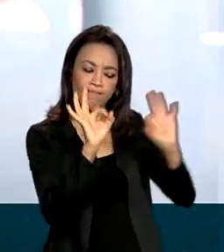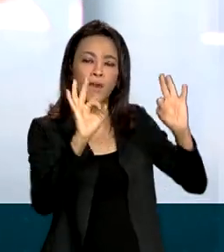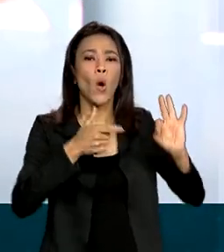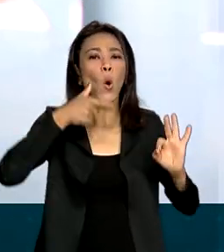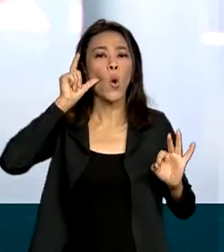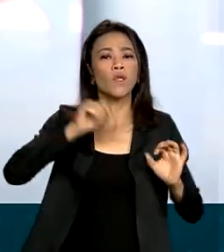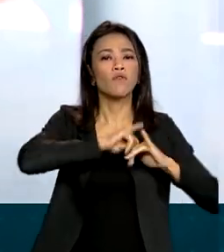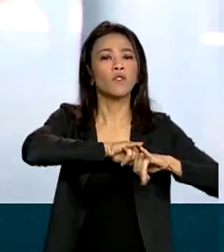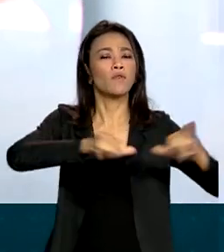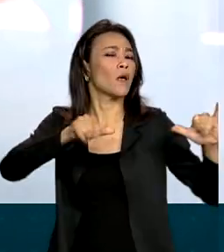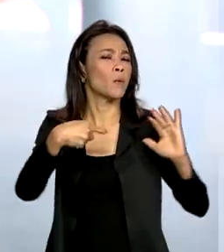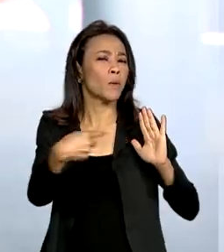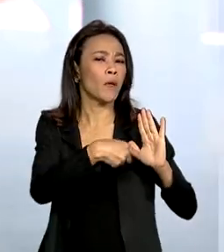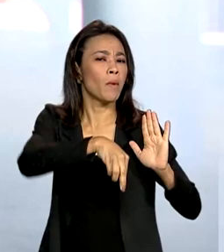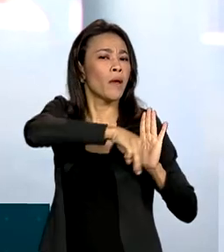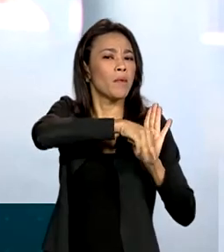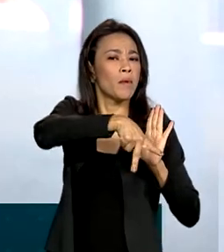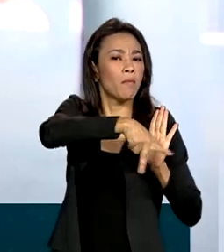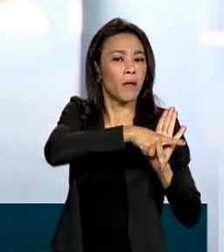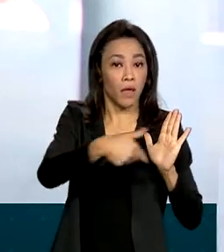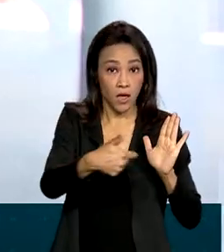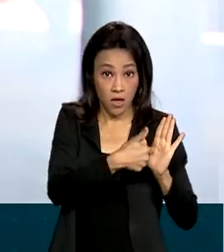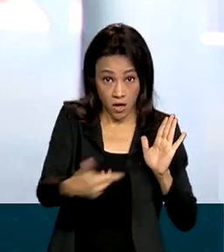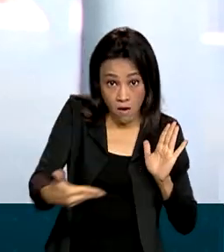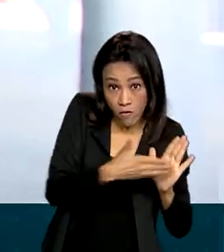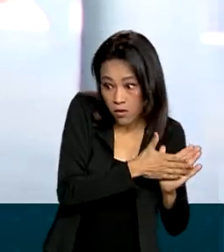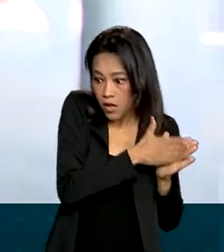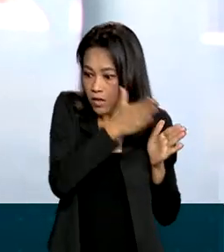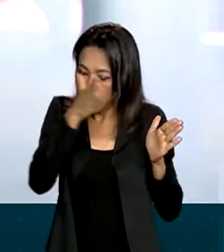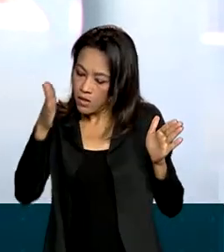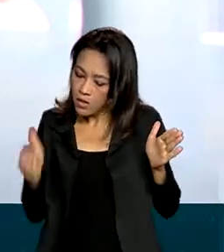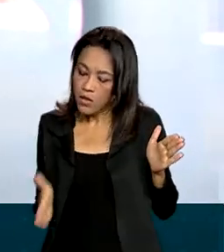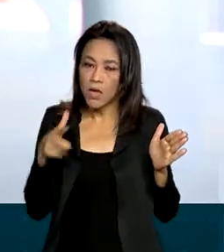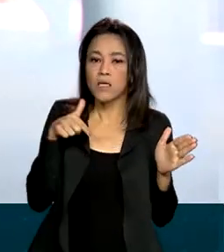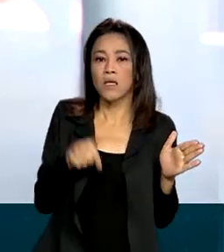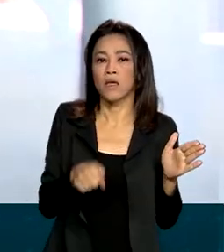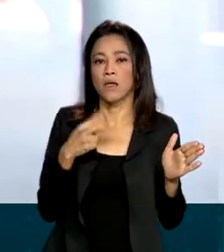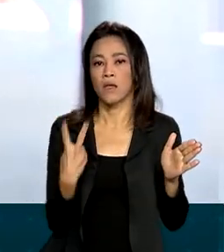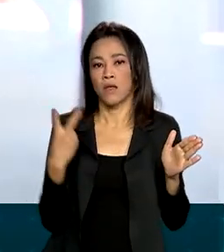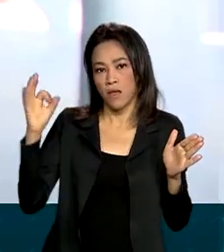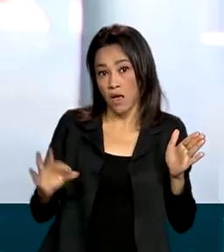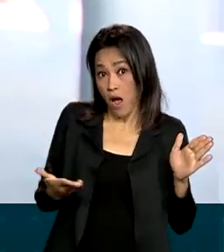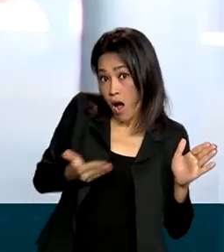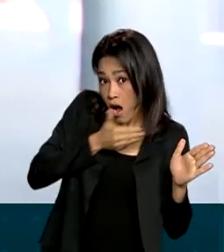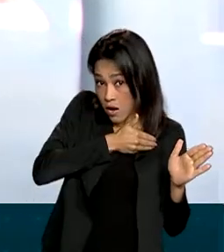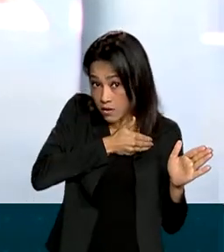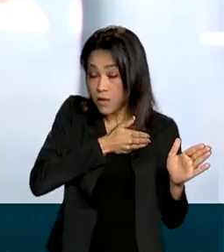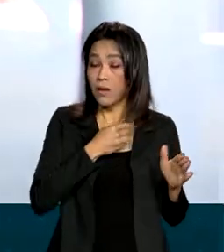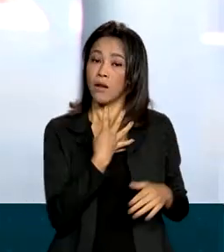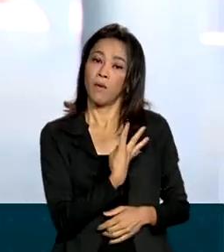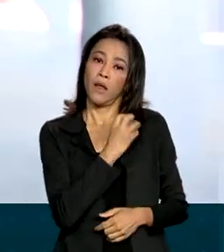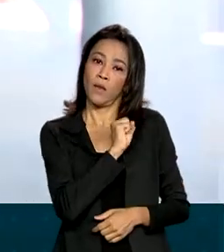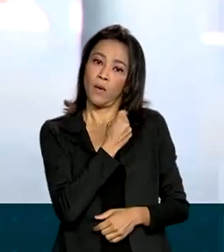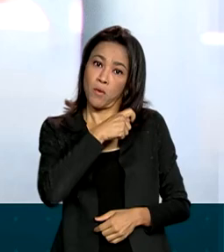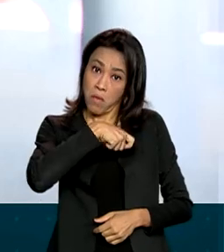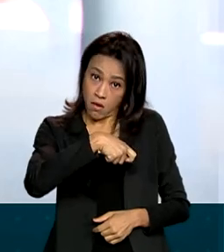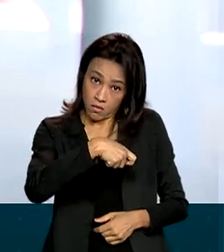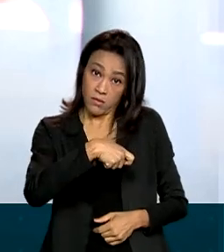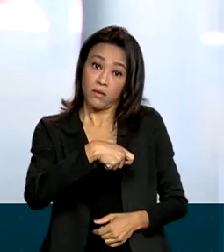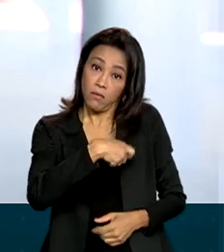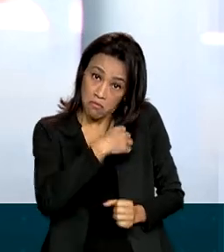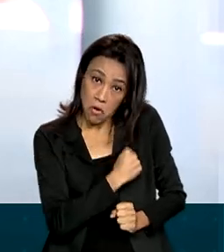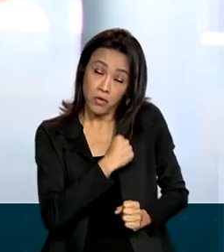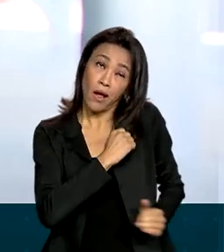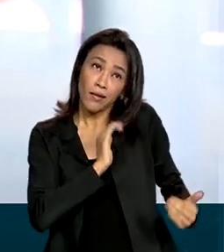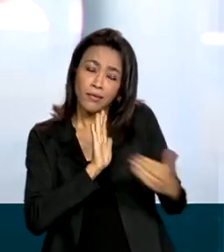ontem no Diário Oficial da União, o prazo foi estendido para 72 meses. Antes, ele era de 48 meses, podendo chegar